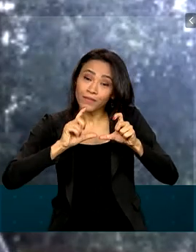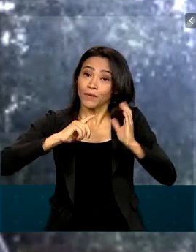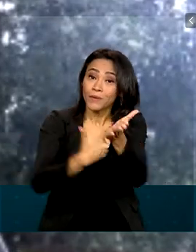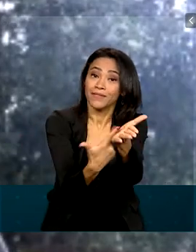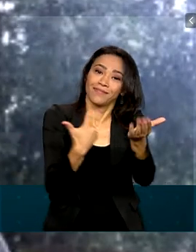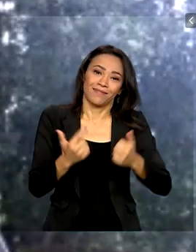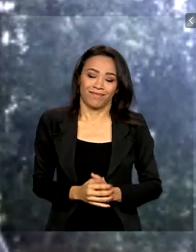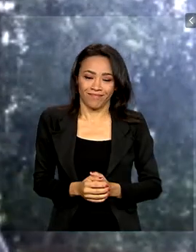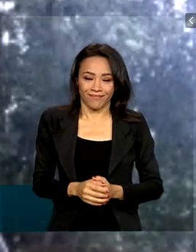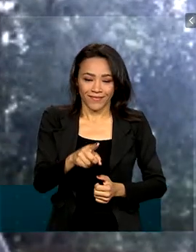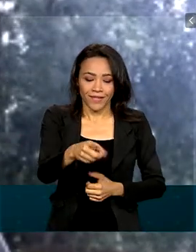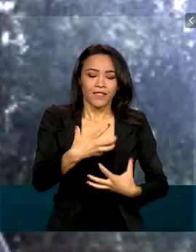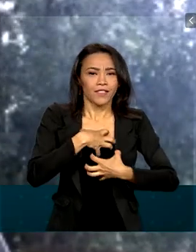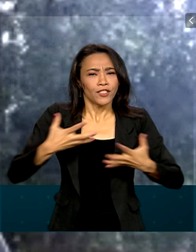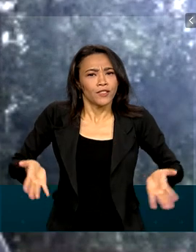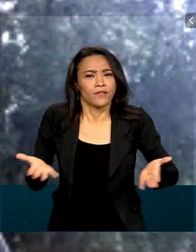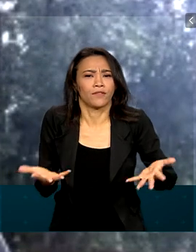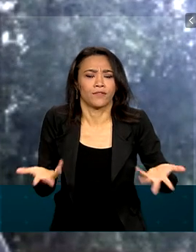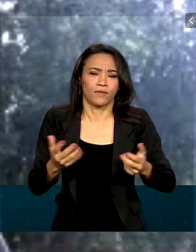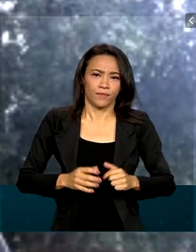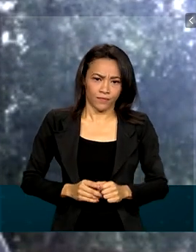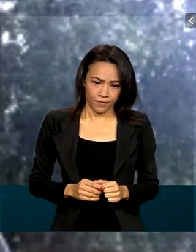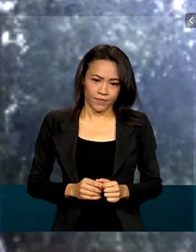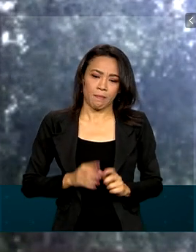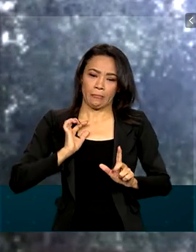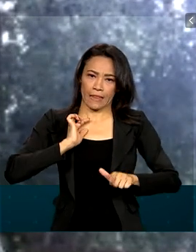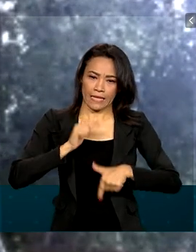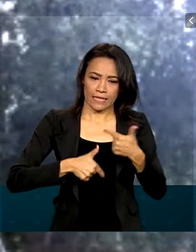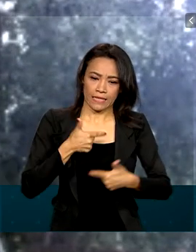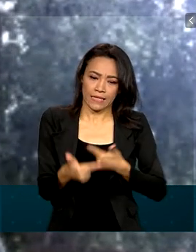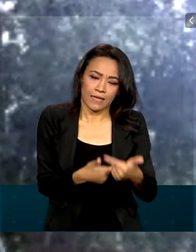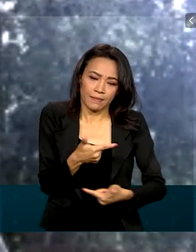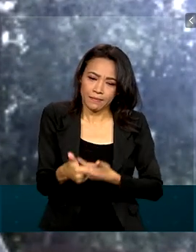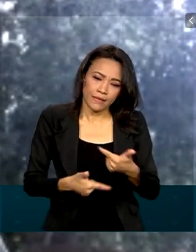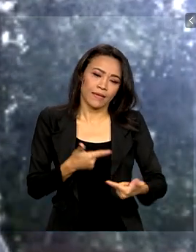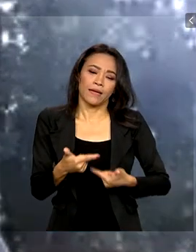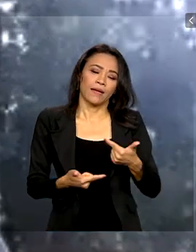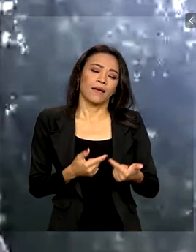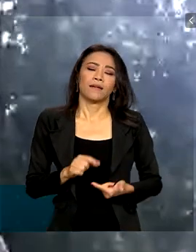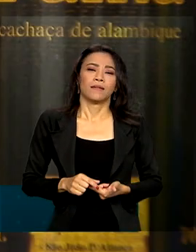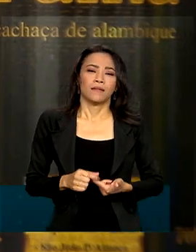temos hoje incentivos, trabalhos que estão nos ajudando a